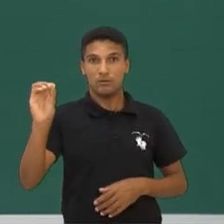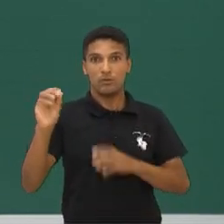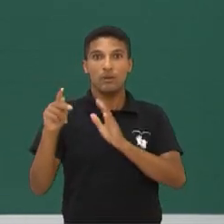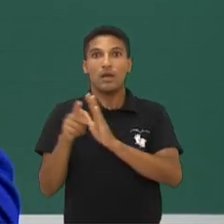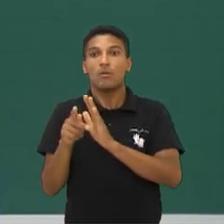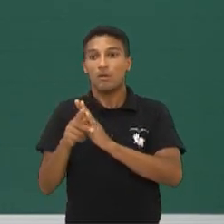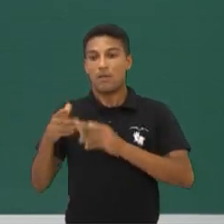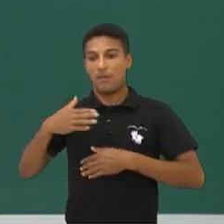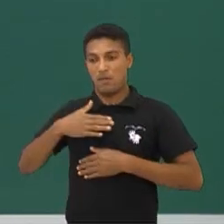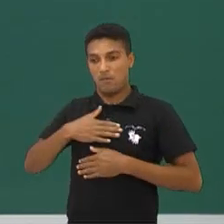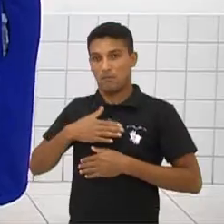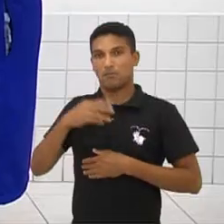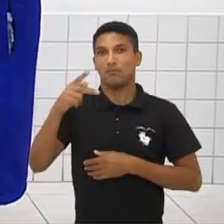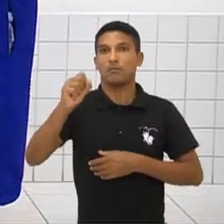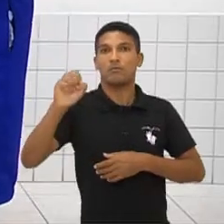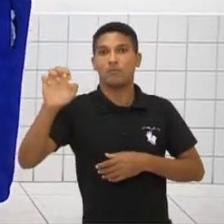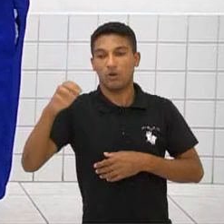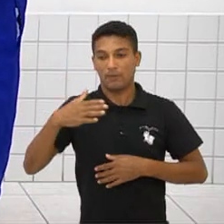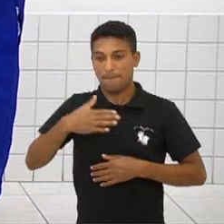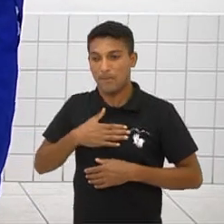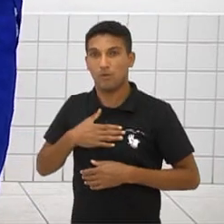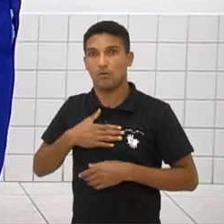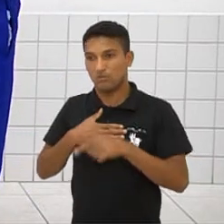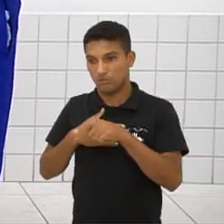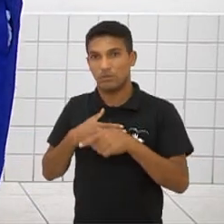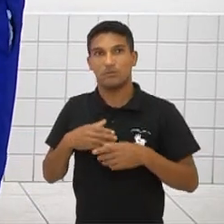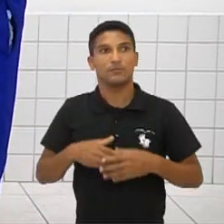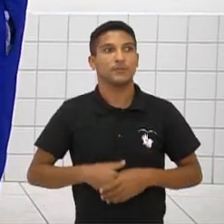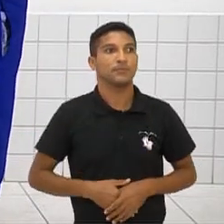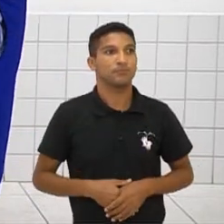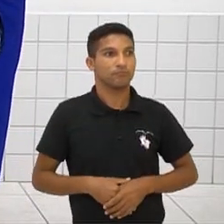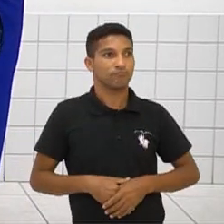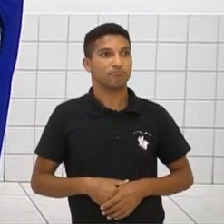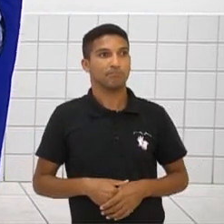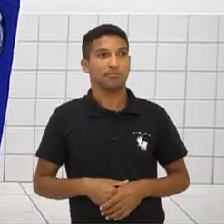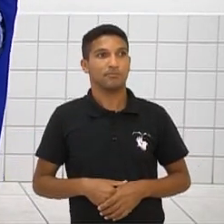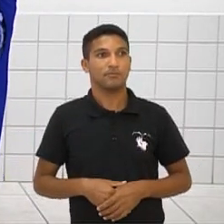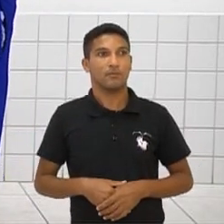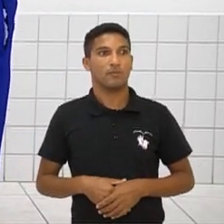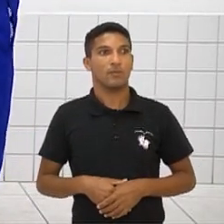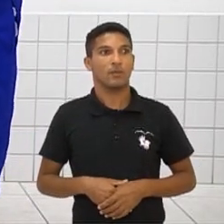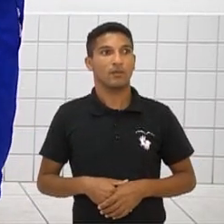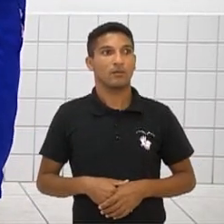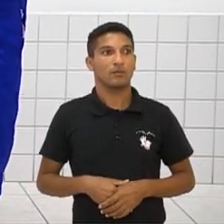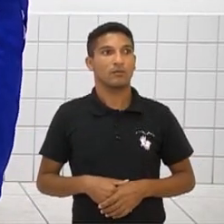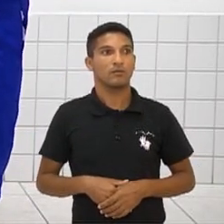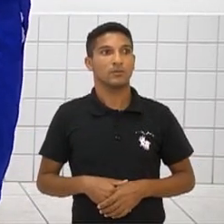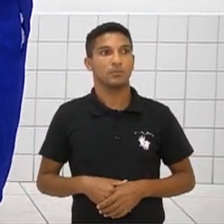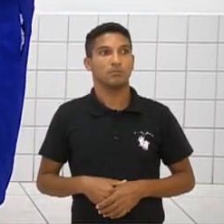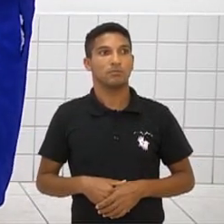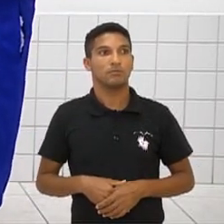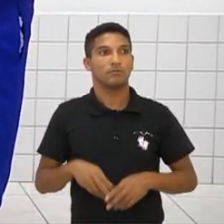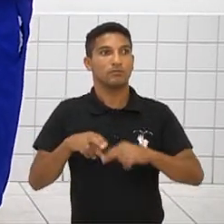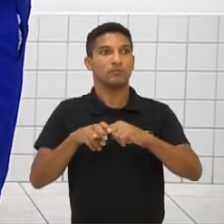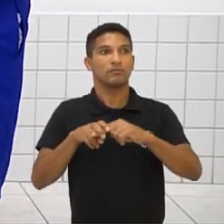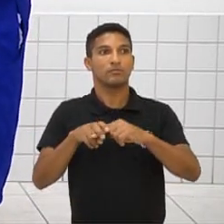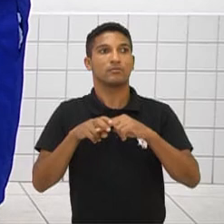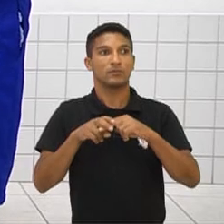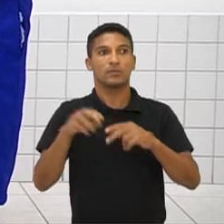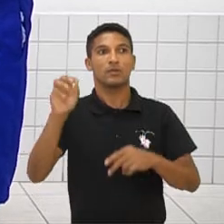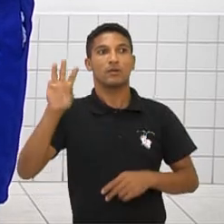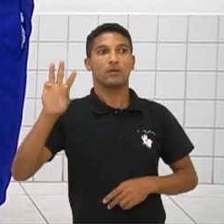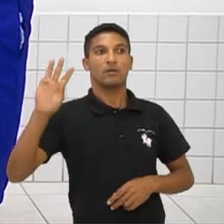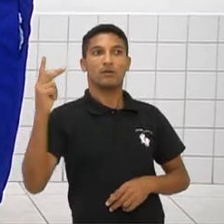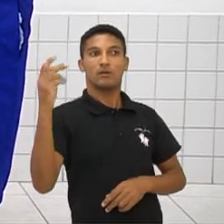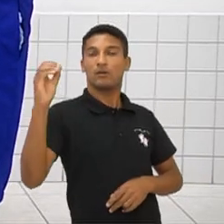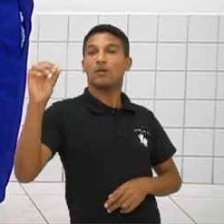posse, quando possui esse álbum. Tanto que a tradução do whose aqui será cujo ou cuja, tá ok? I live in a city whose weather